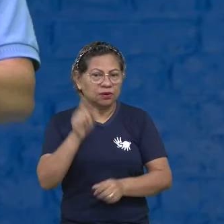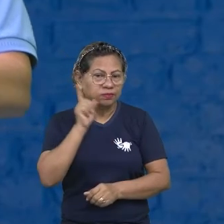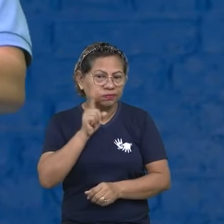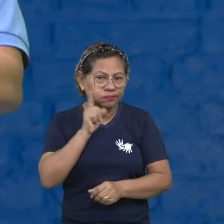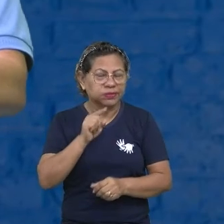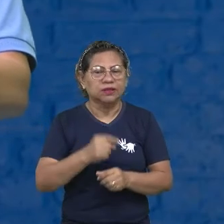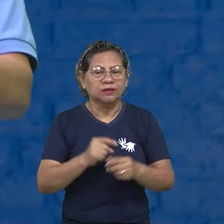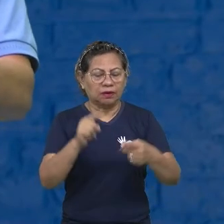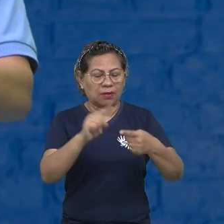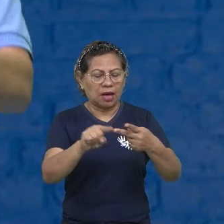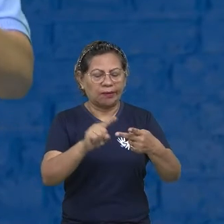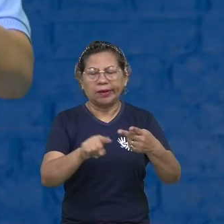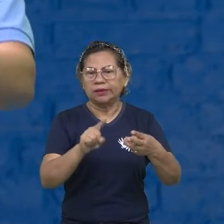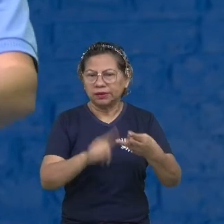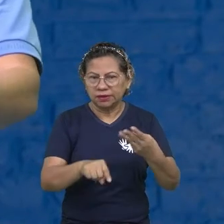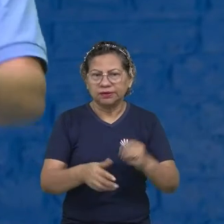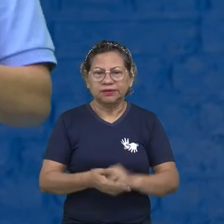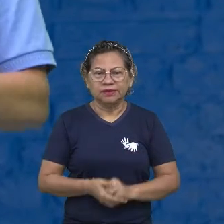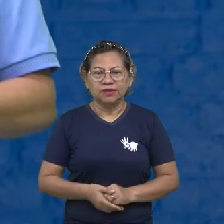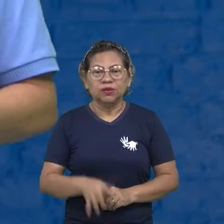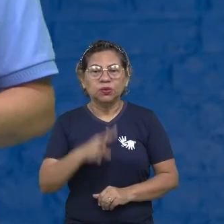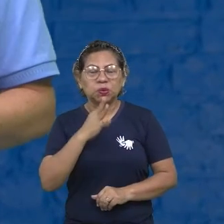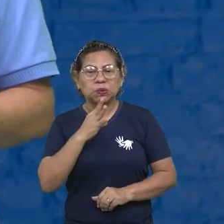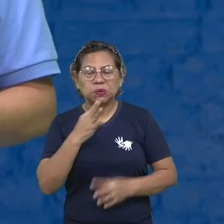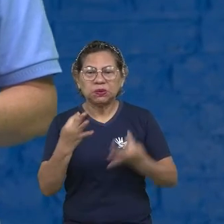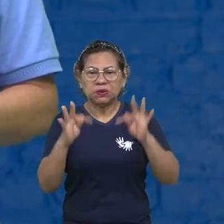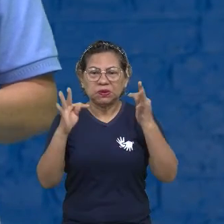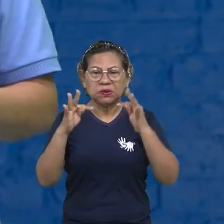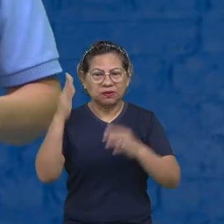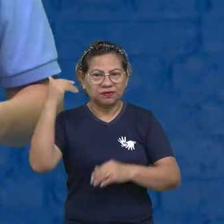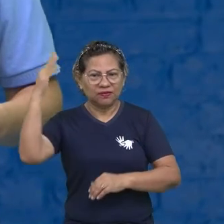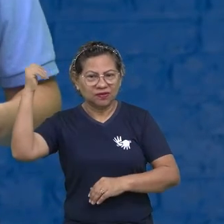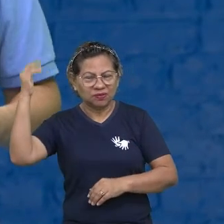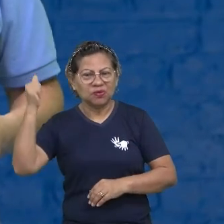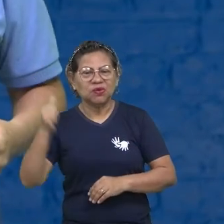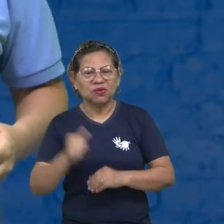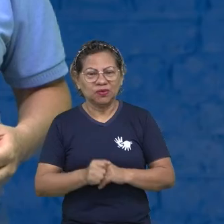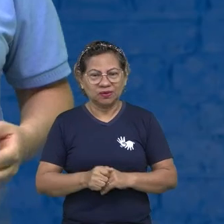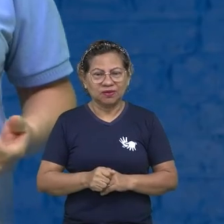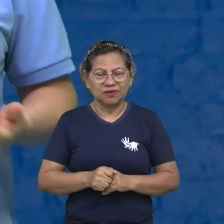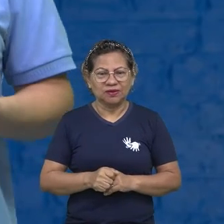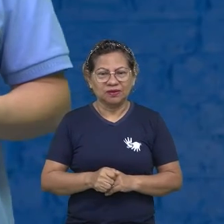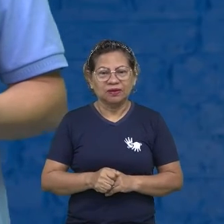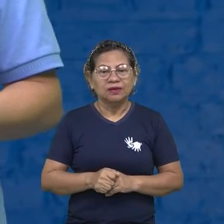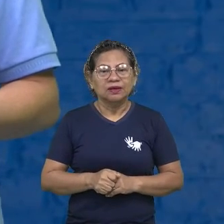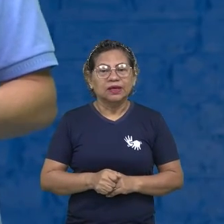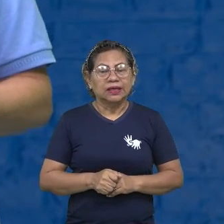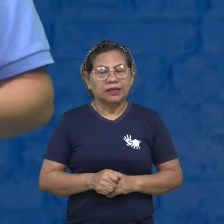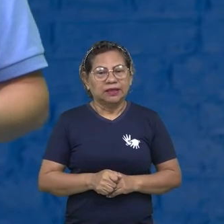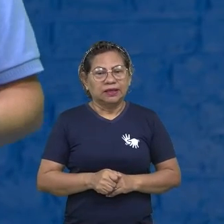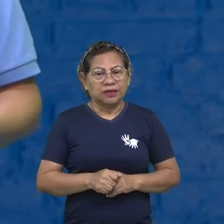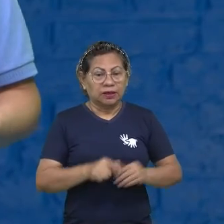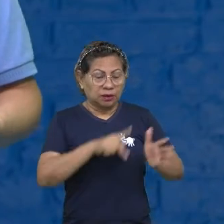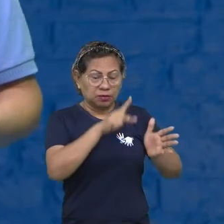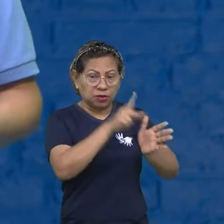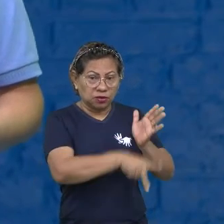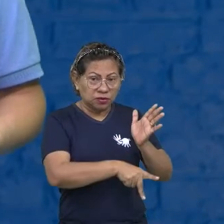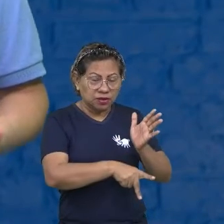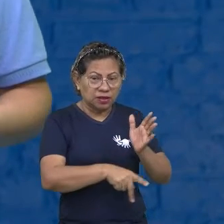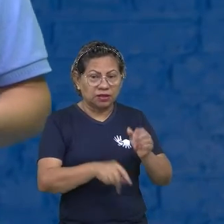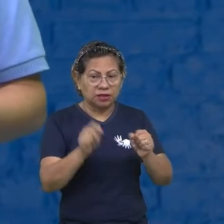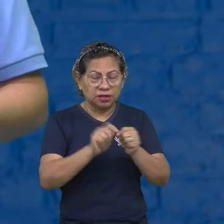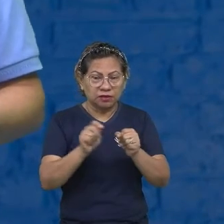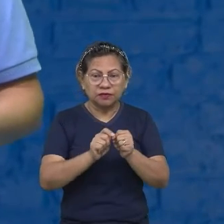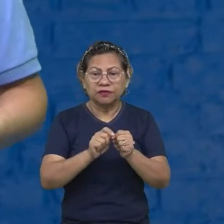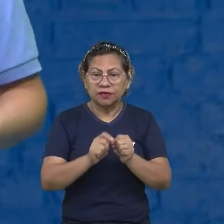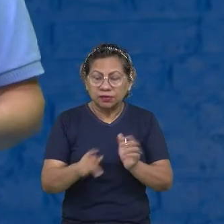tive a oportunidade de conhecer o Bill Gates, pessoalmente, por projetos que eu fiz, por projetos